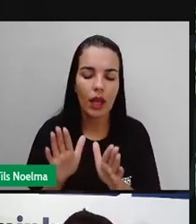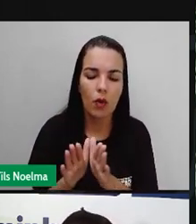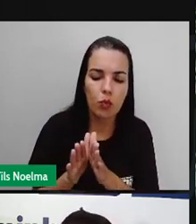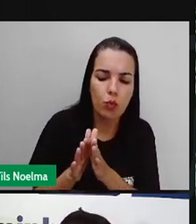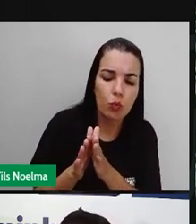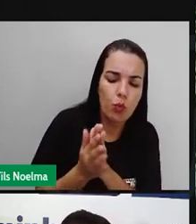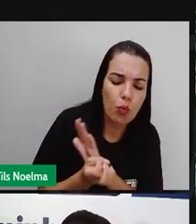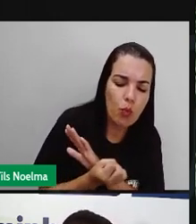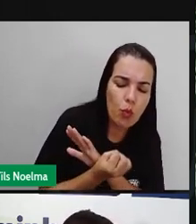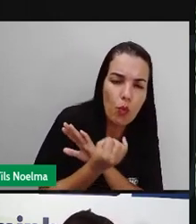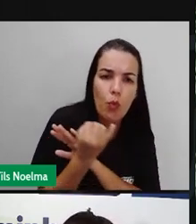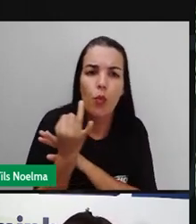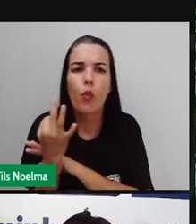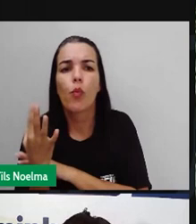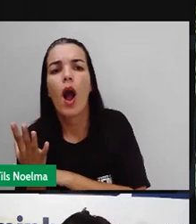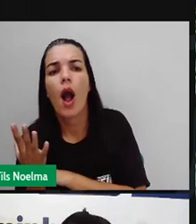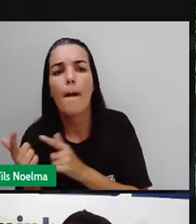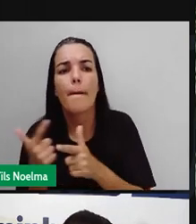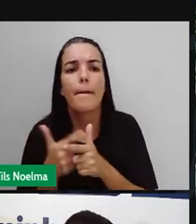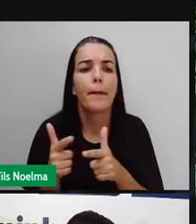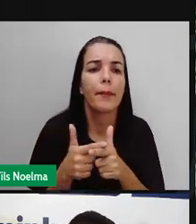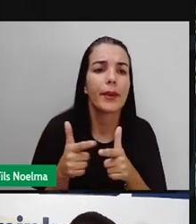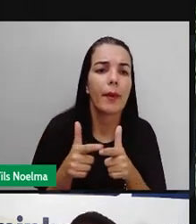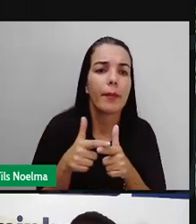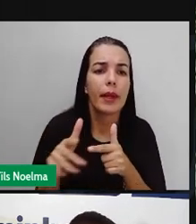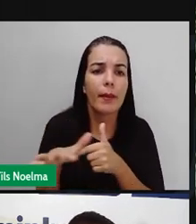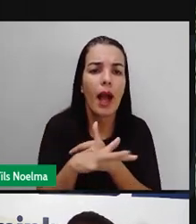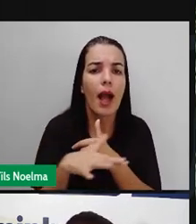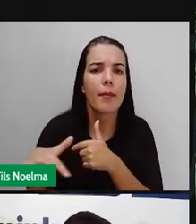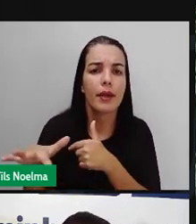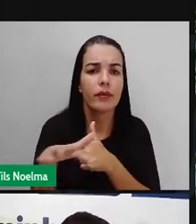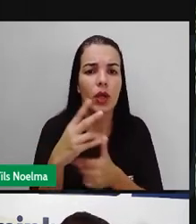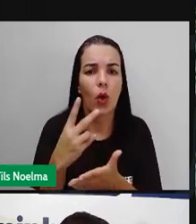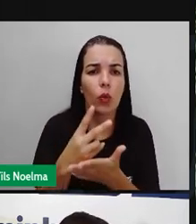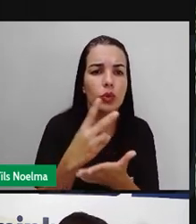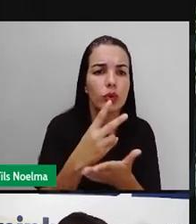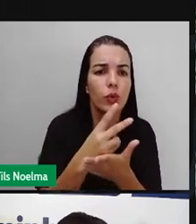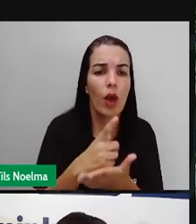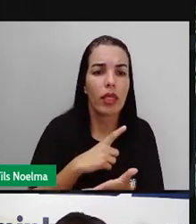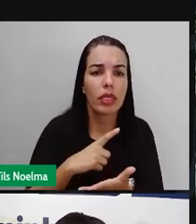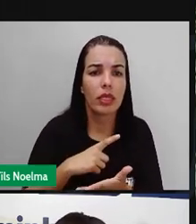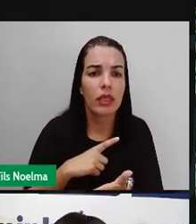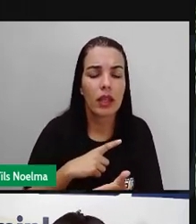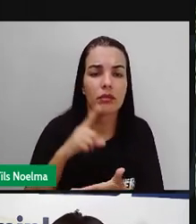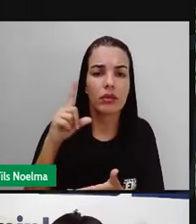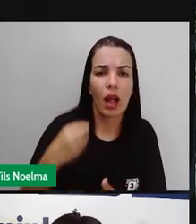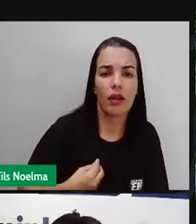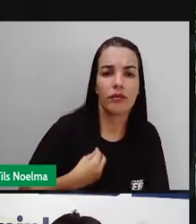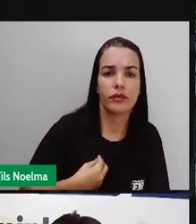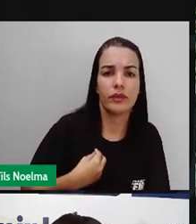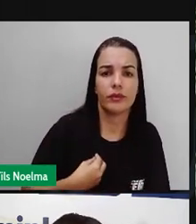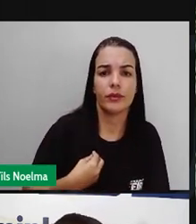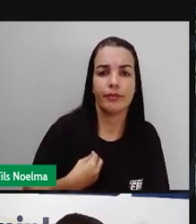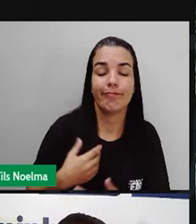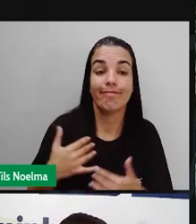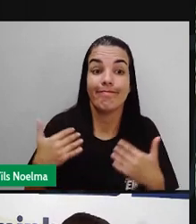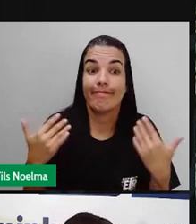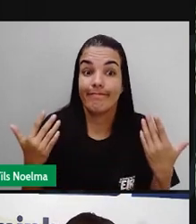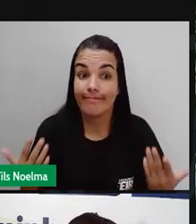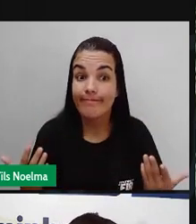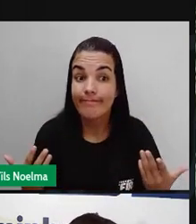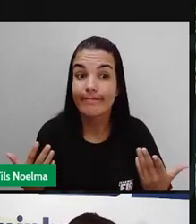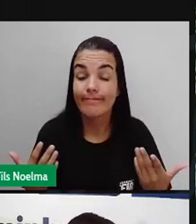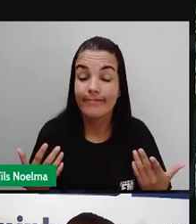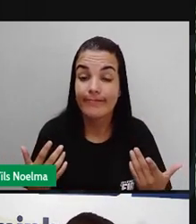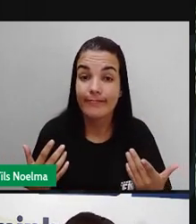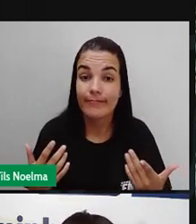surgiram e continuam surgindo em decorrência do desmatamento da região Amazônica? A gente